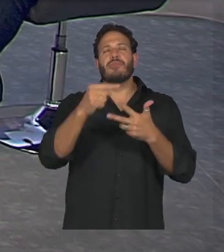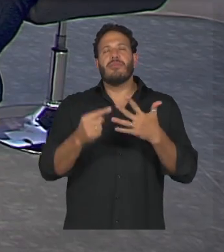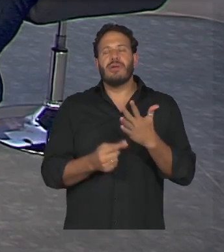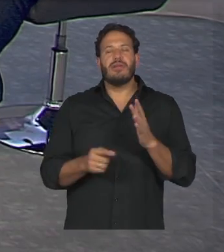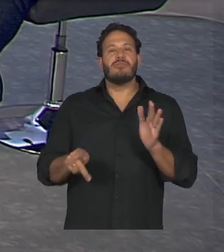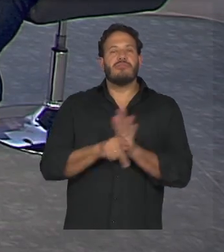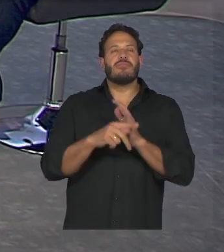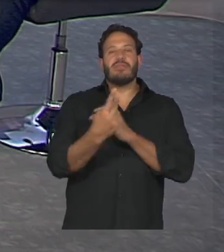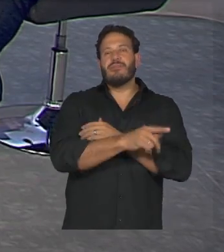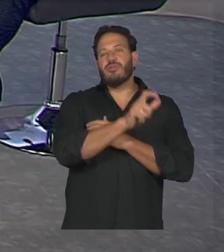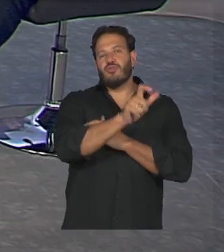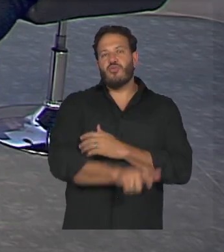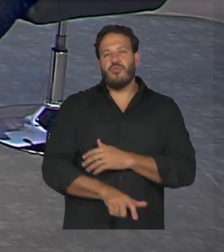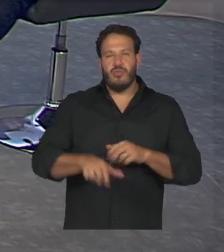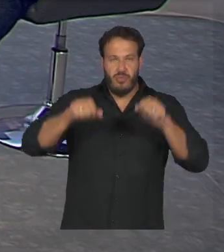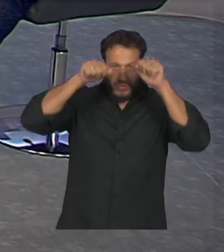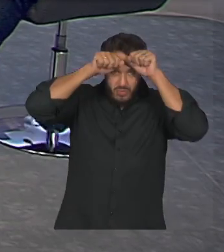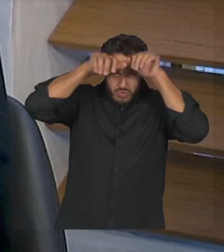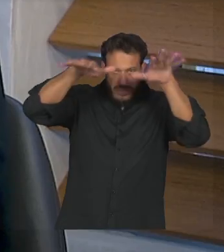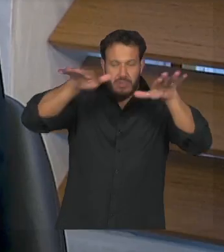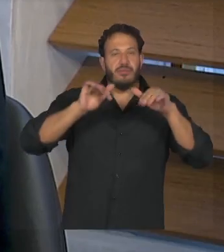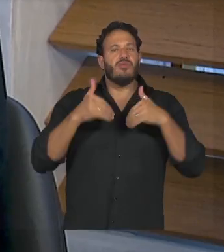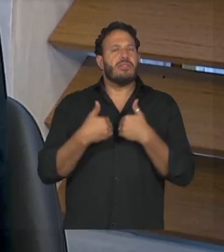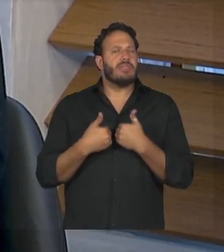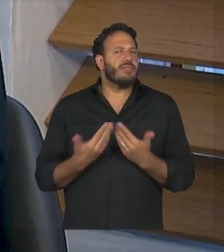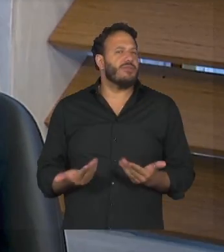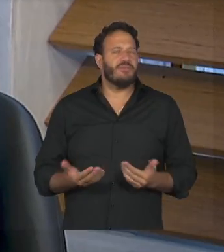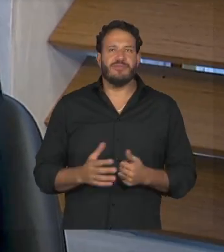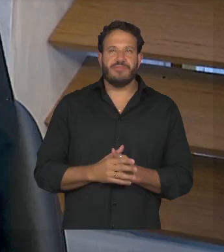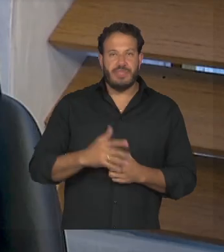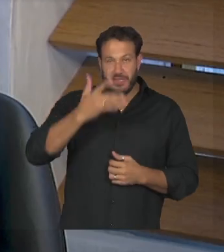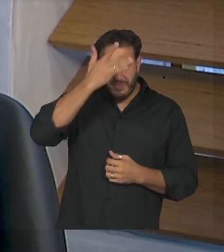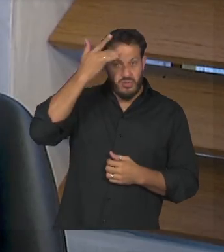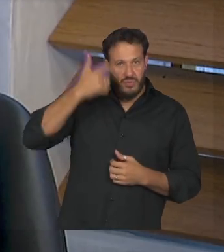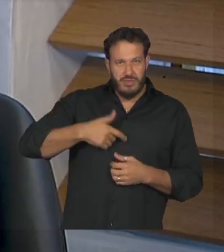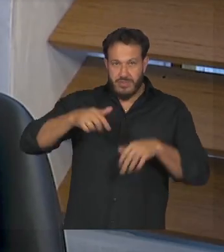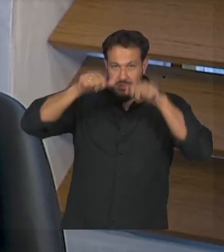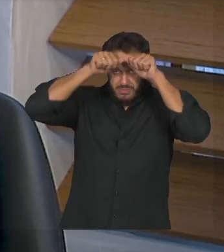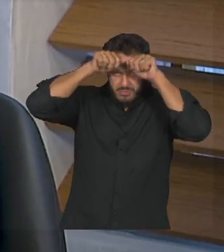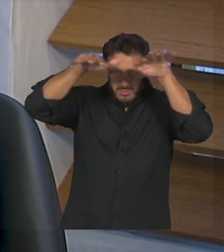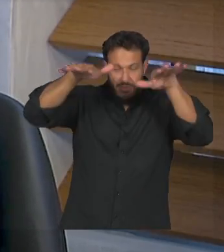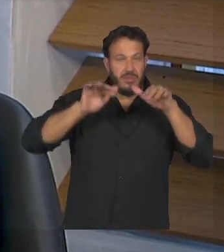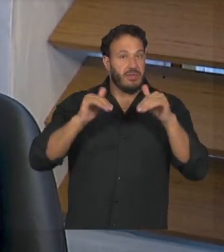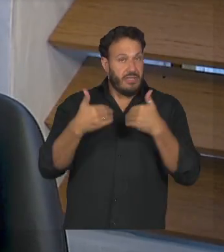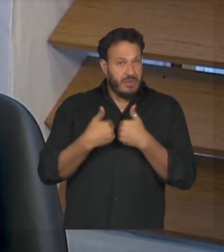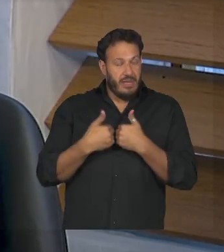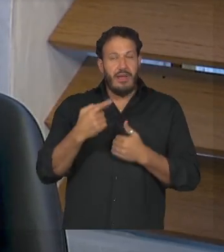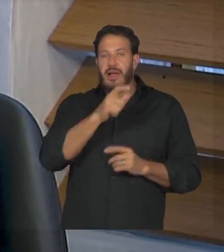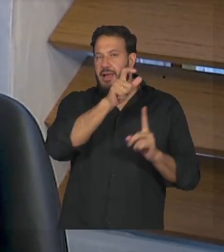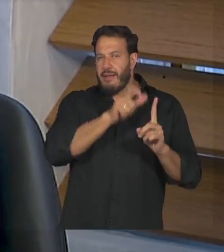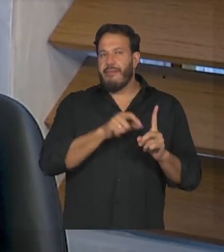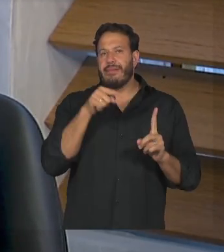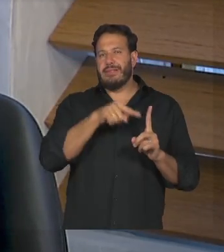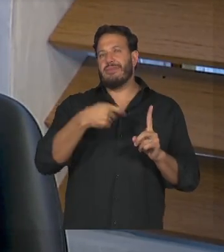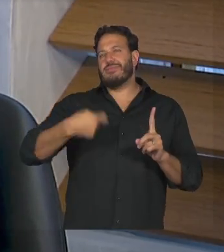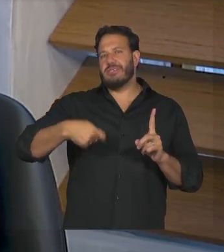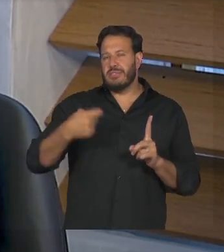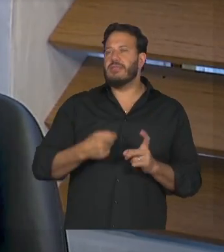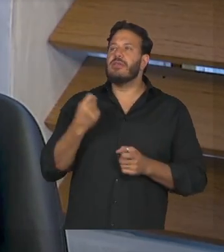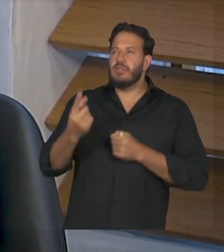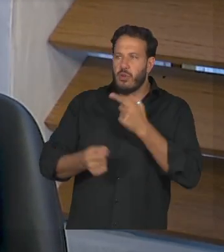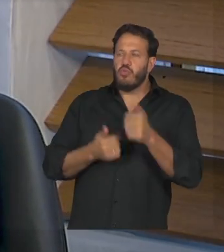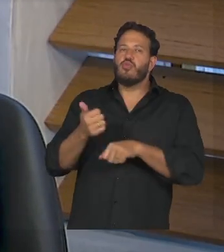espectro autista pessoa que está dentro do espectro autista ela necessita de alguns profissionais de